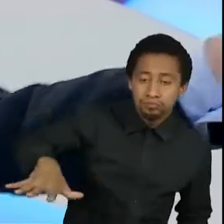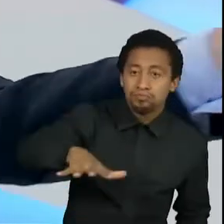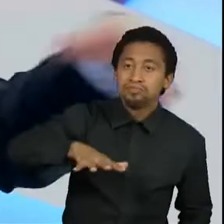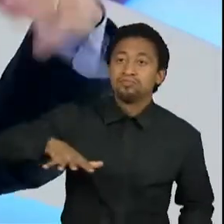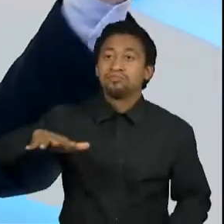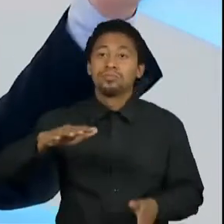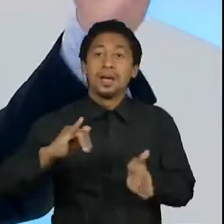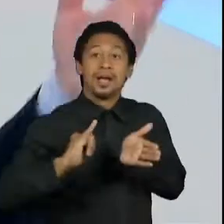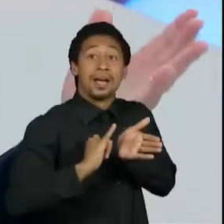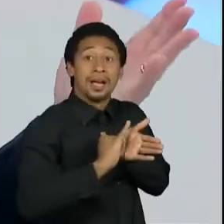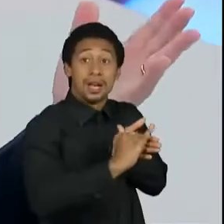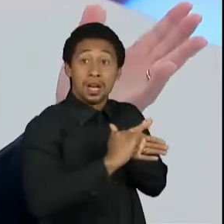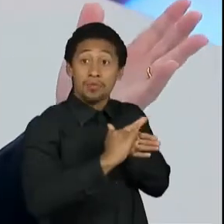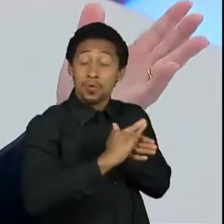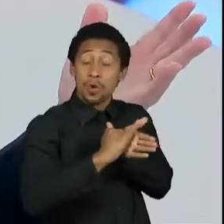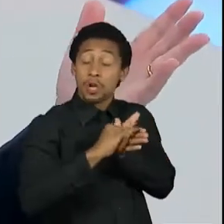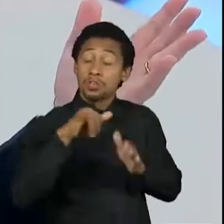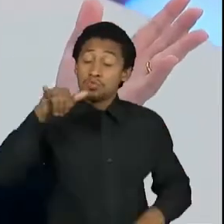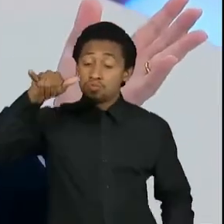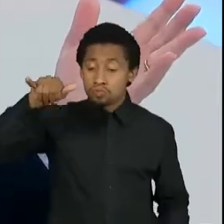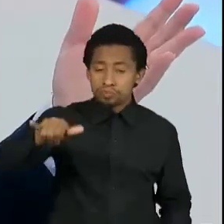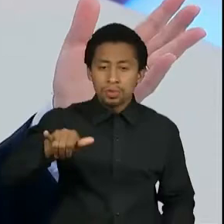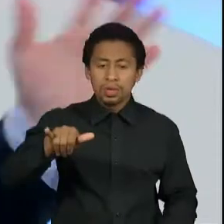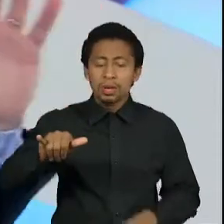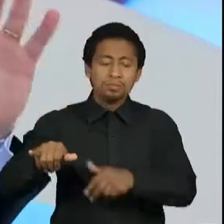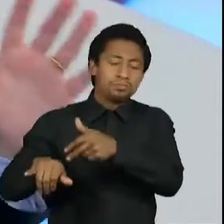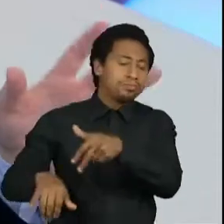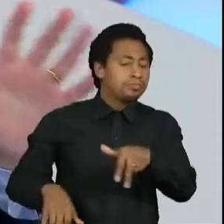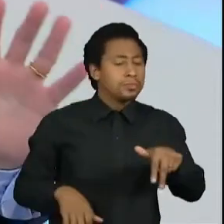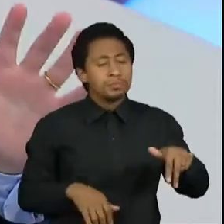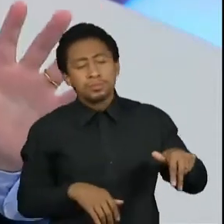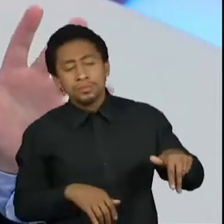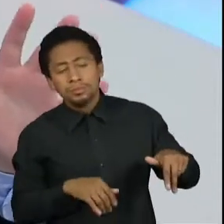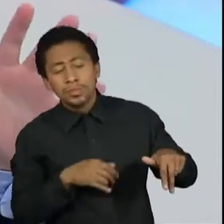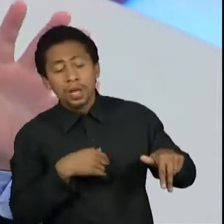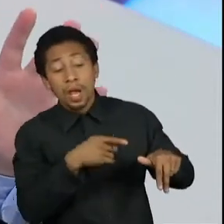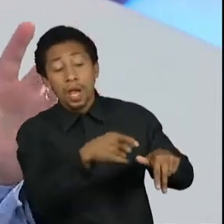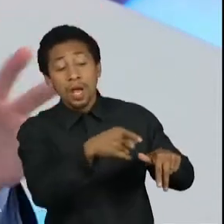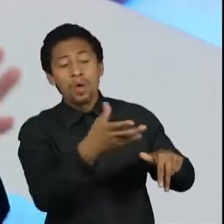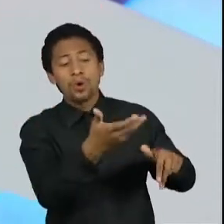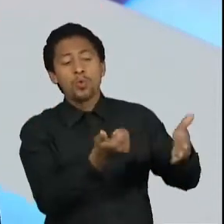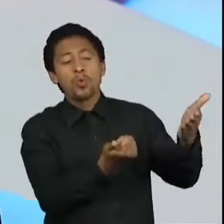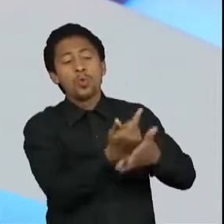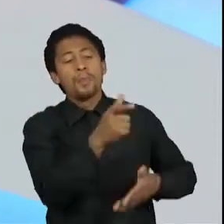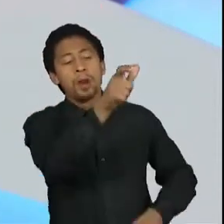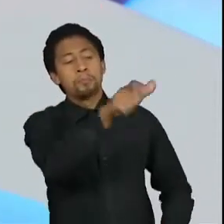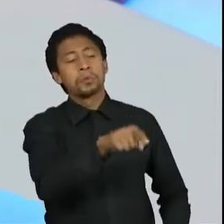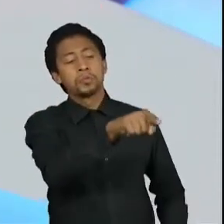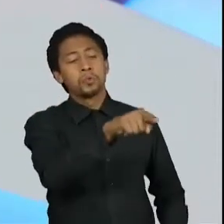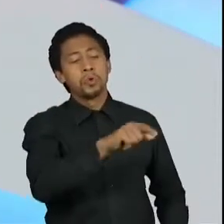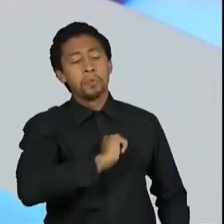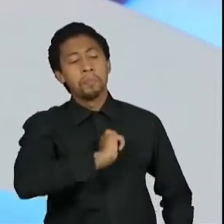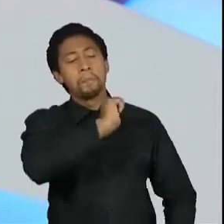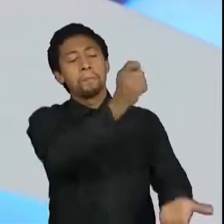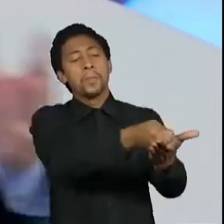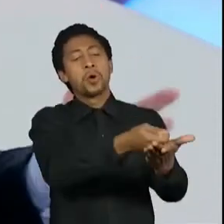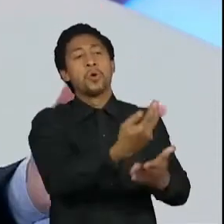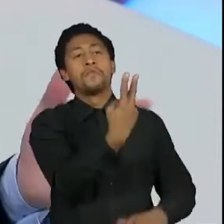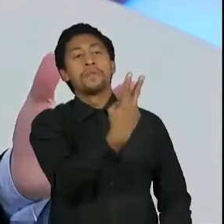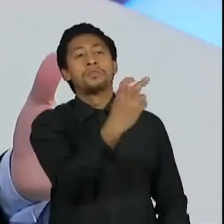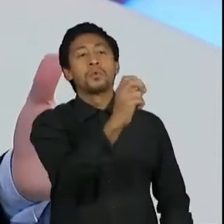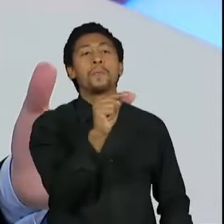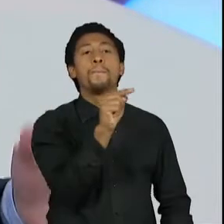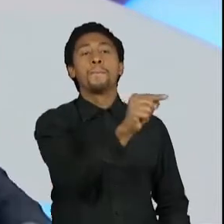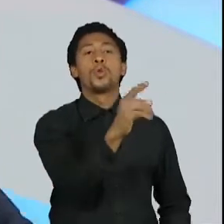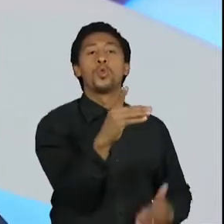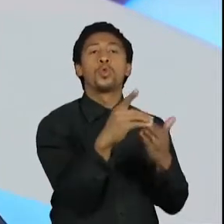-Prince e comprou um escravo por 25 mil dólares. Portanto, é preciso ter em conta que a escravidão não acabou. Ela continua